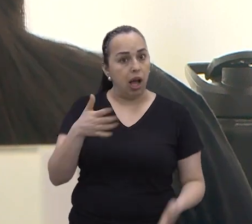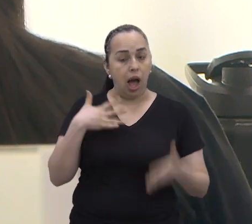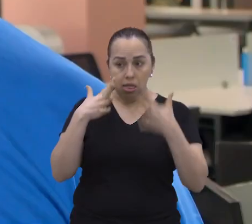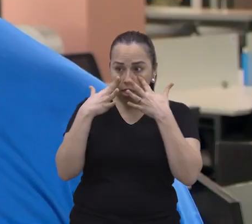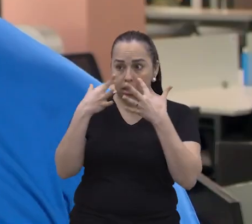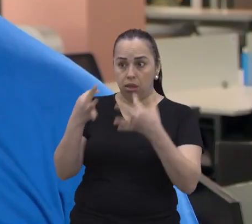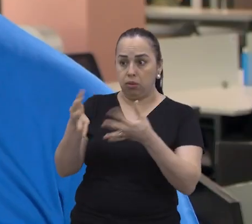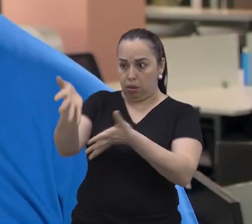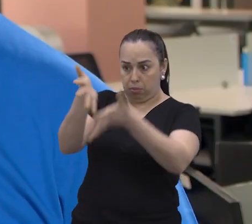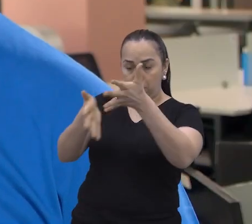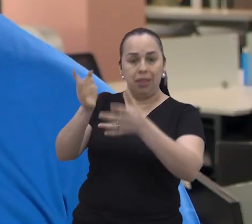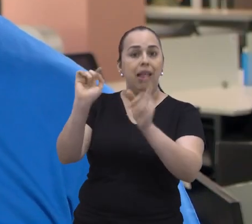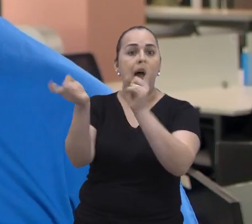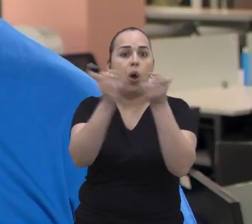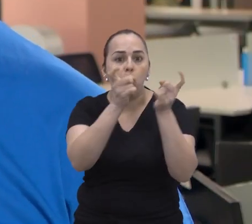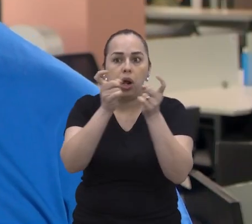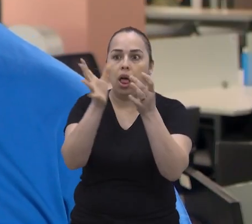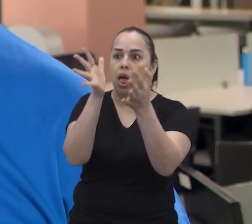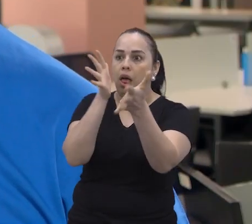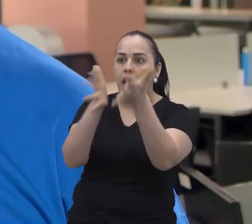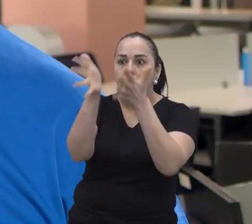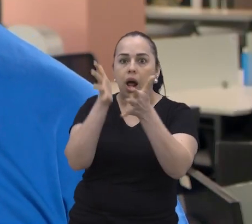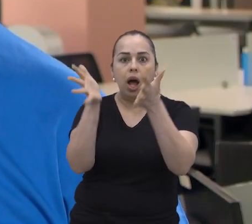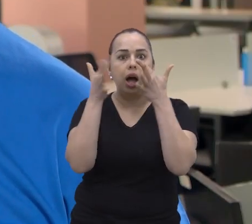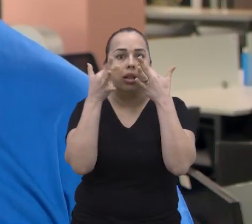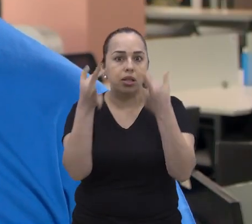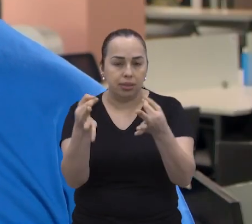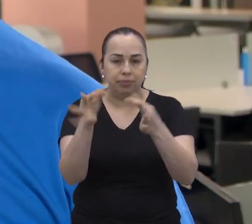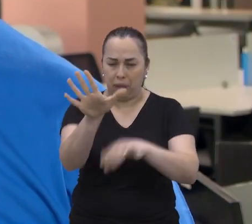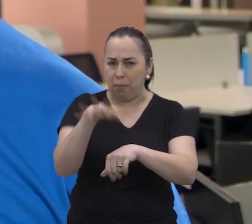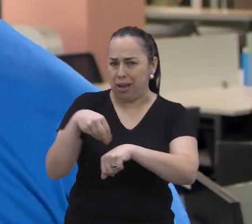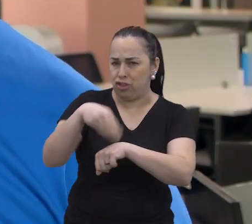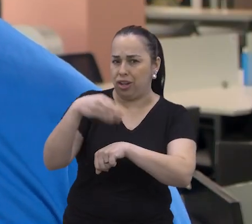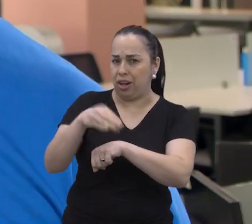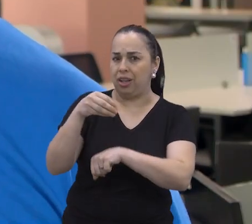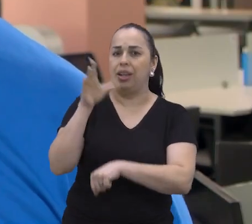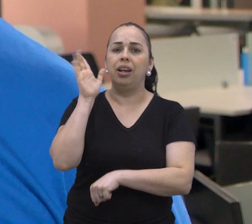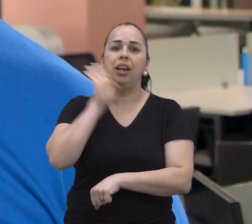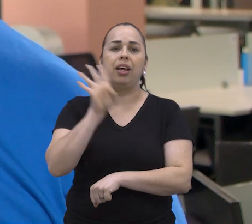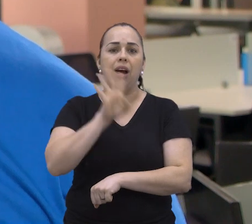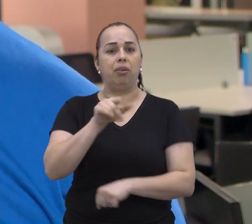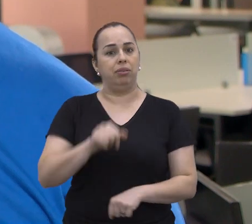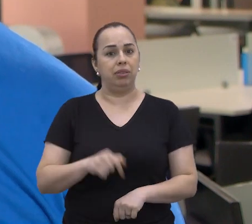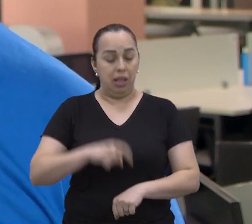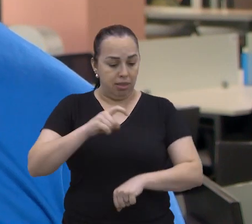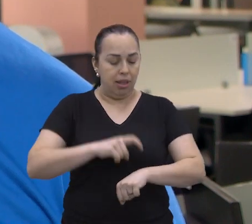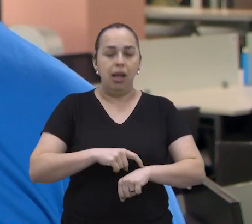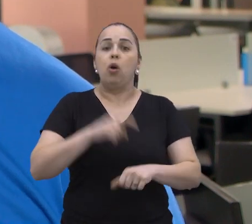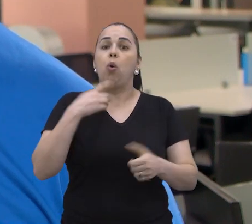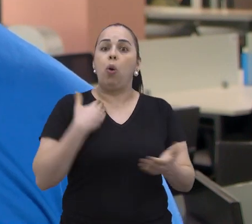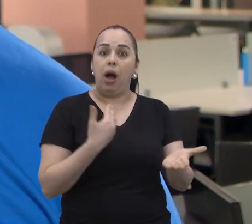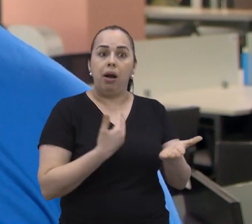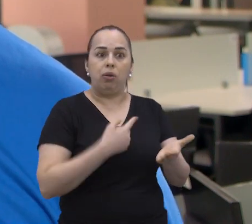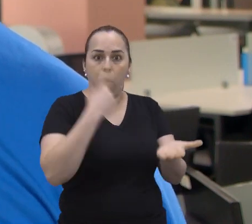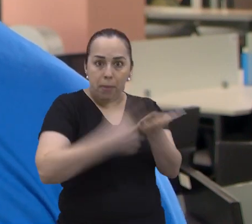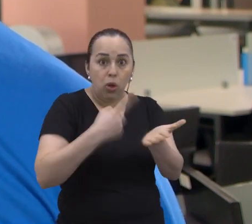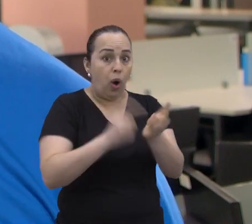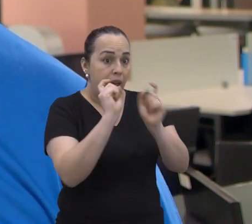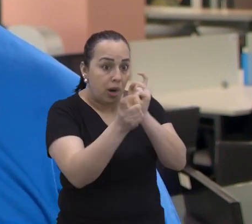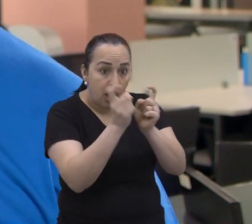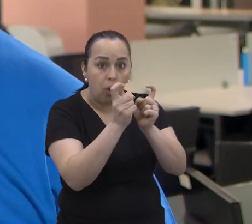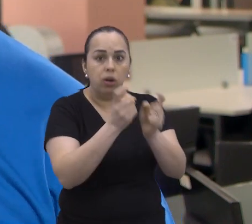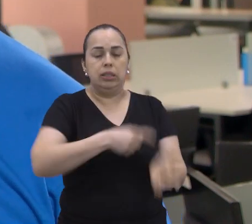outro. Escute atentamente as pessoas quando você estiver em uma reunião. Outro fator importante, acho que é uma dica bem legal, né? Seja pontual.